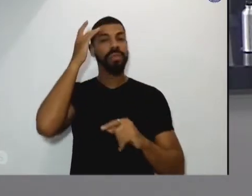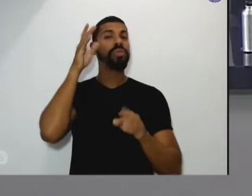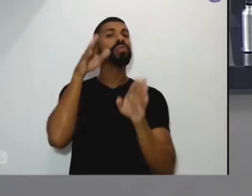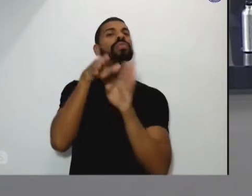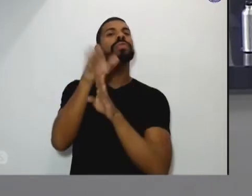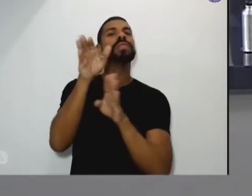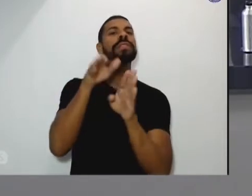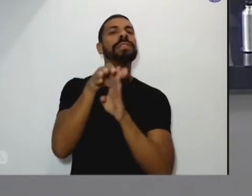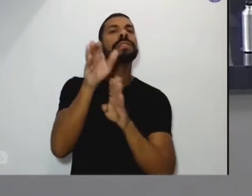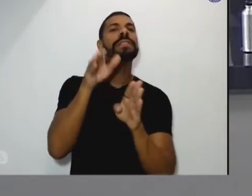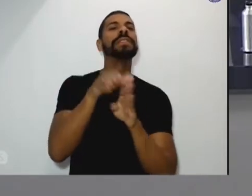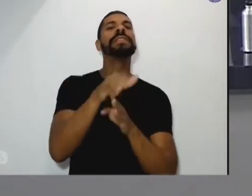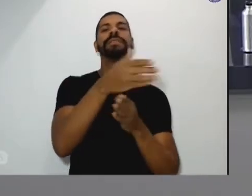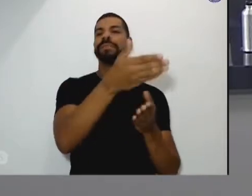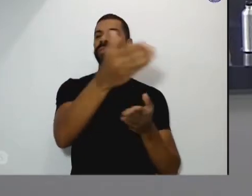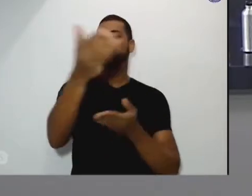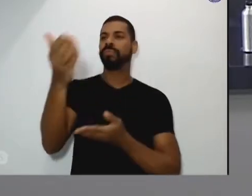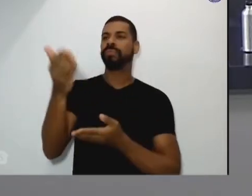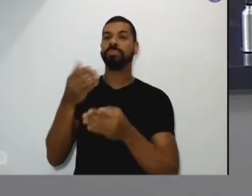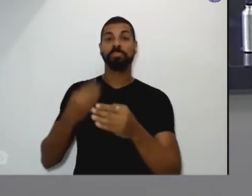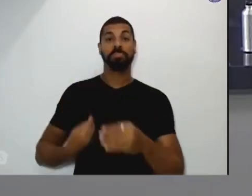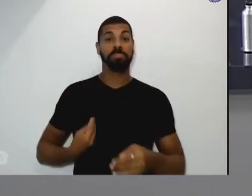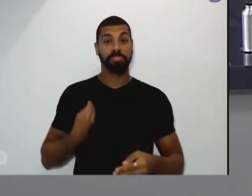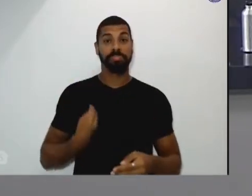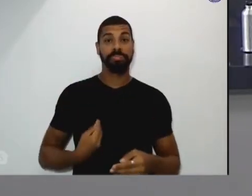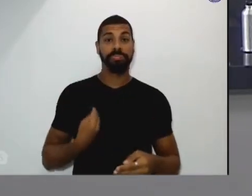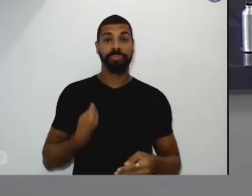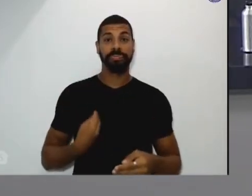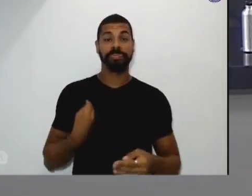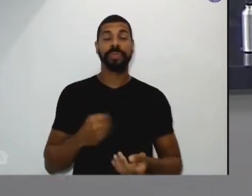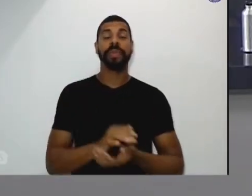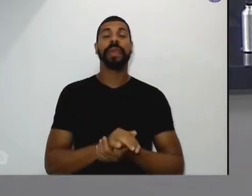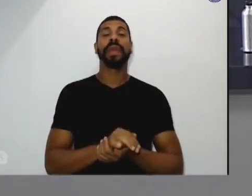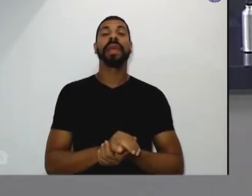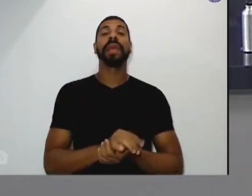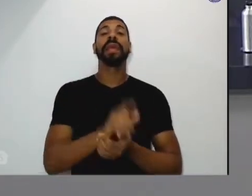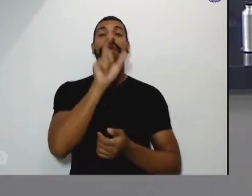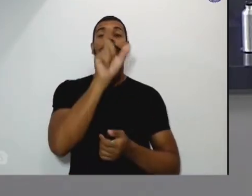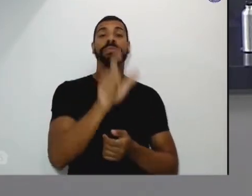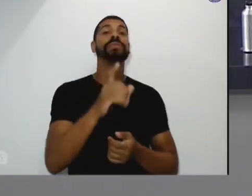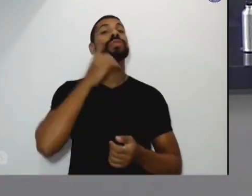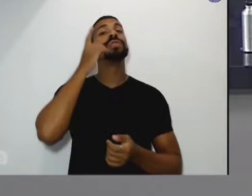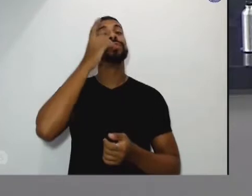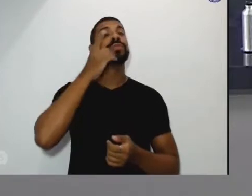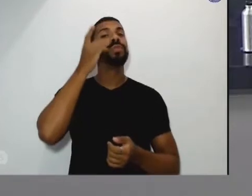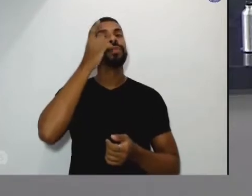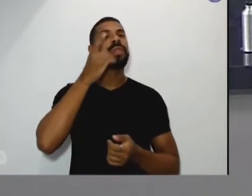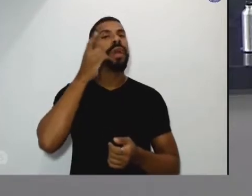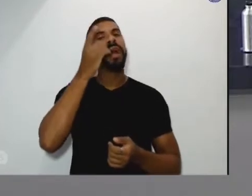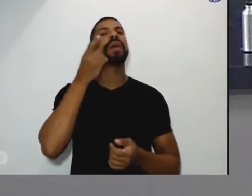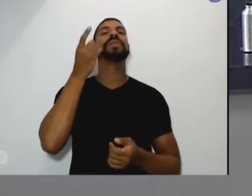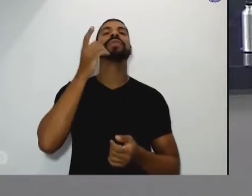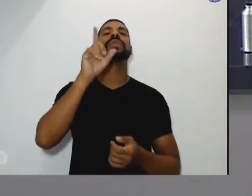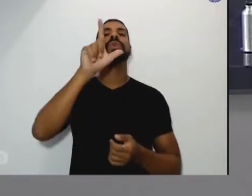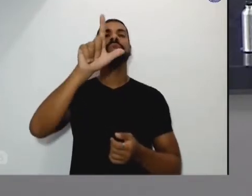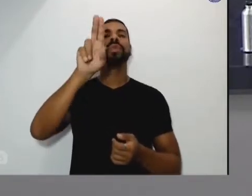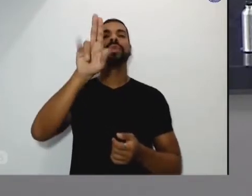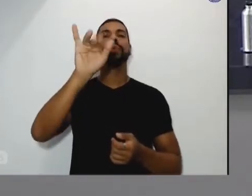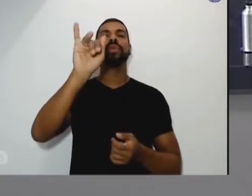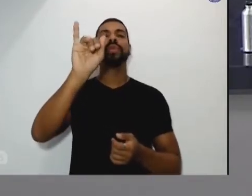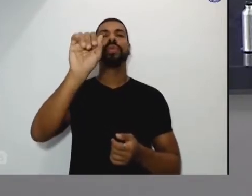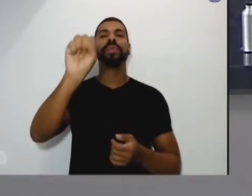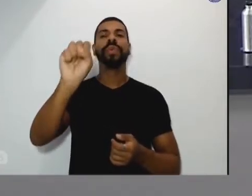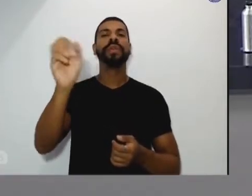telecistas aqui presente o assessor do deputado Fernando Cury Luiz Augusto Felipe a Carmen Silvia Martins